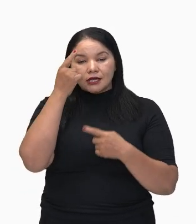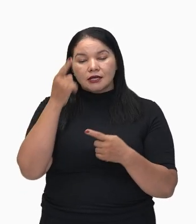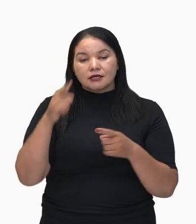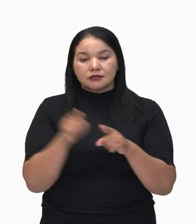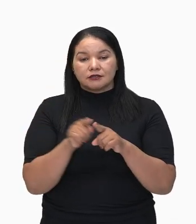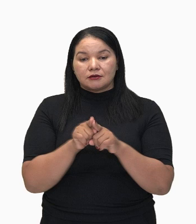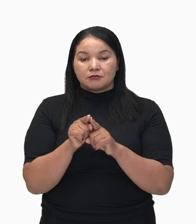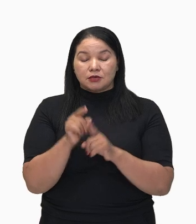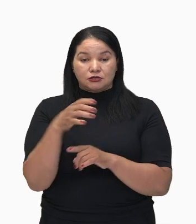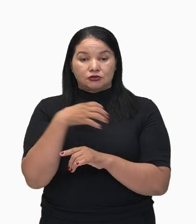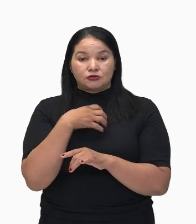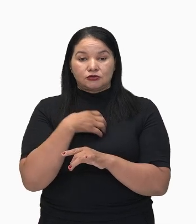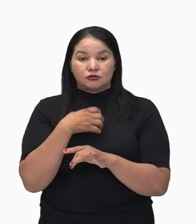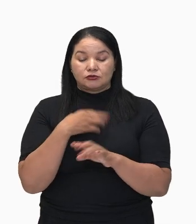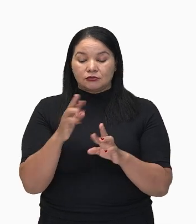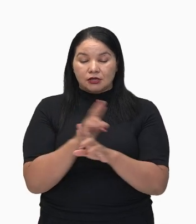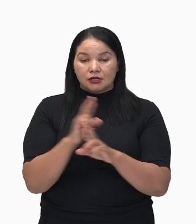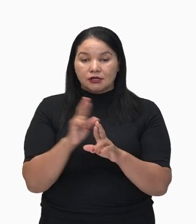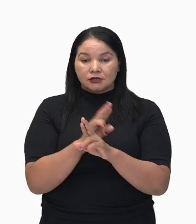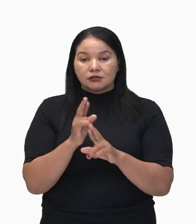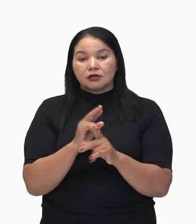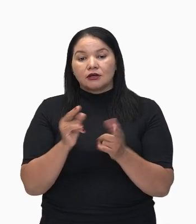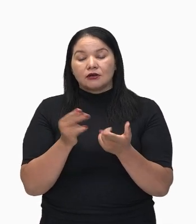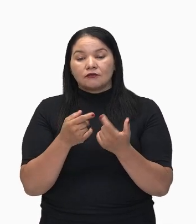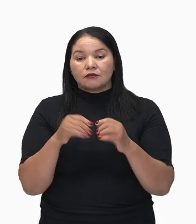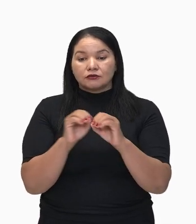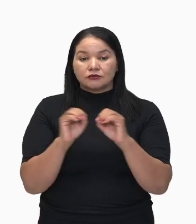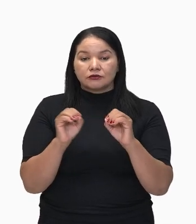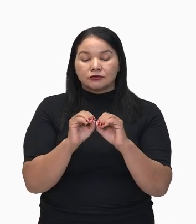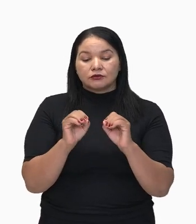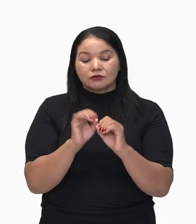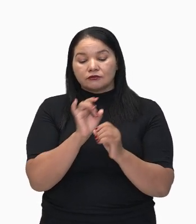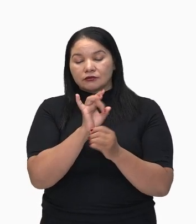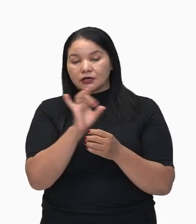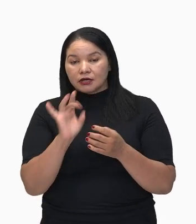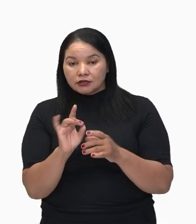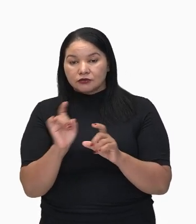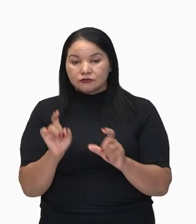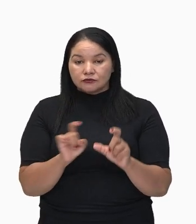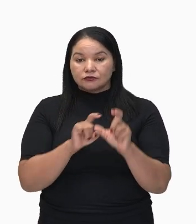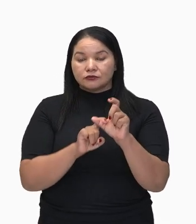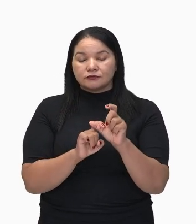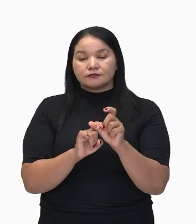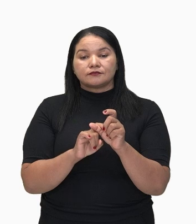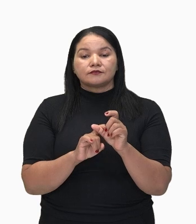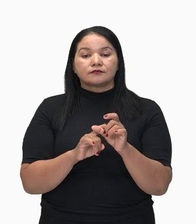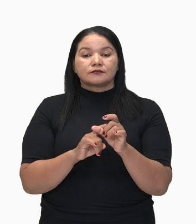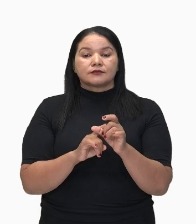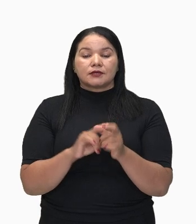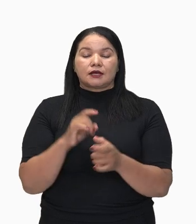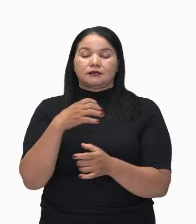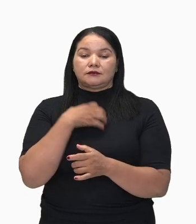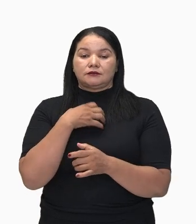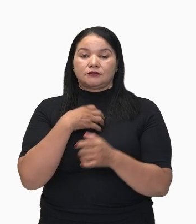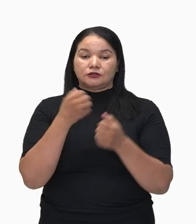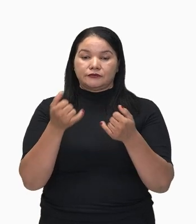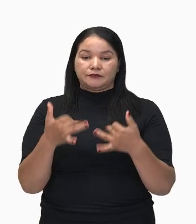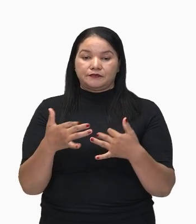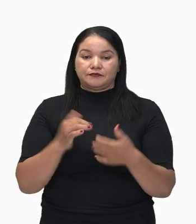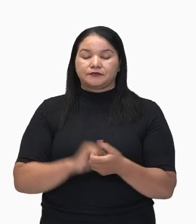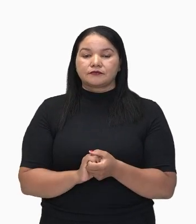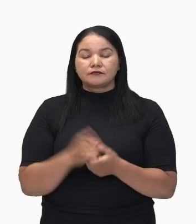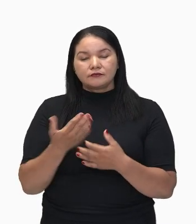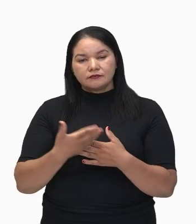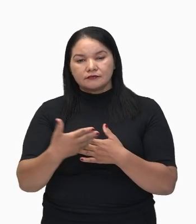relação. Toda essa relação entre essas expressões, elas vão trazer ali um sentido. Ok? Muito bem. Vamos prosseguindo?